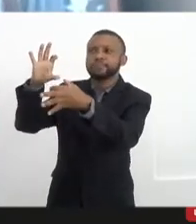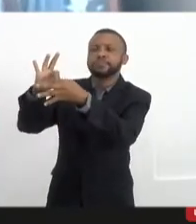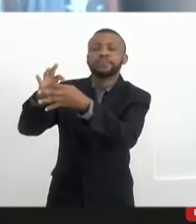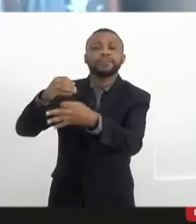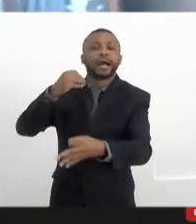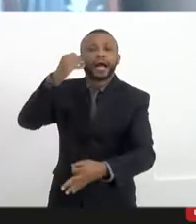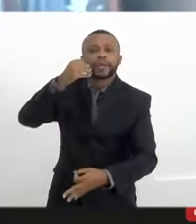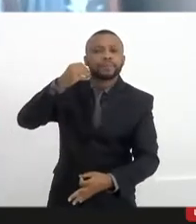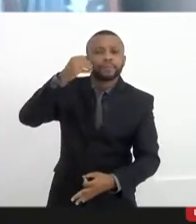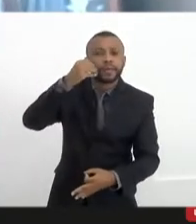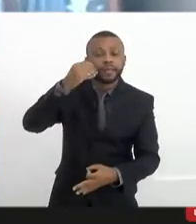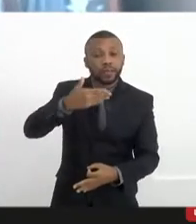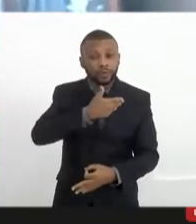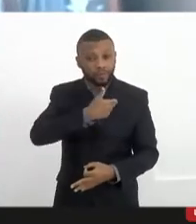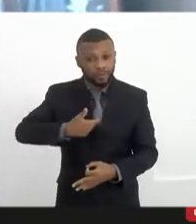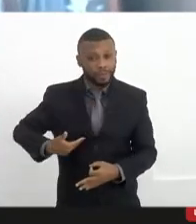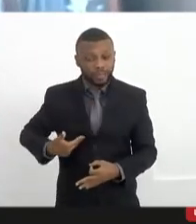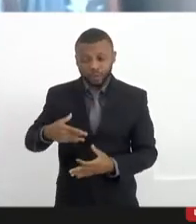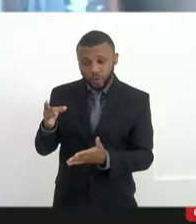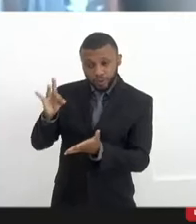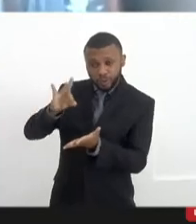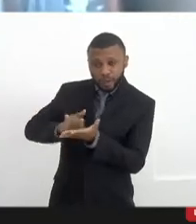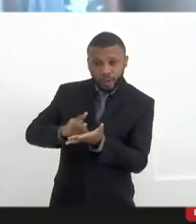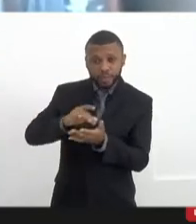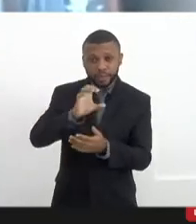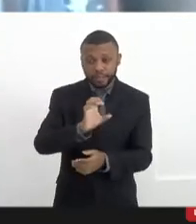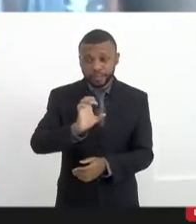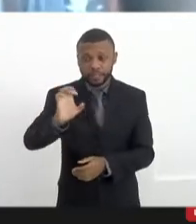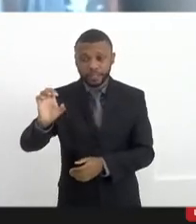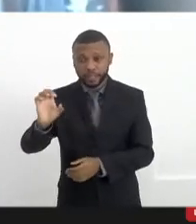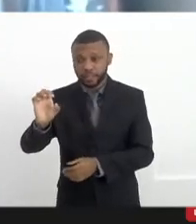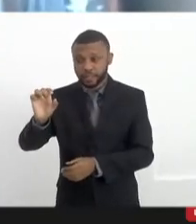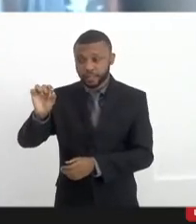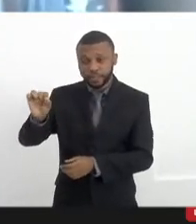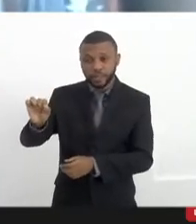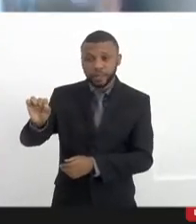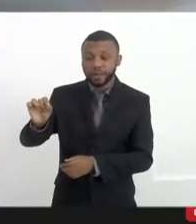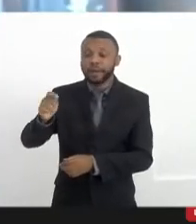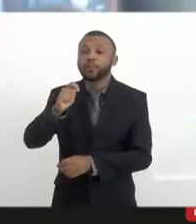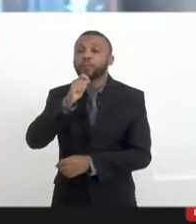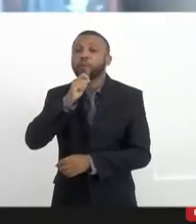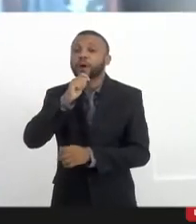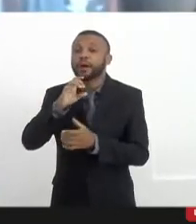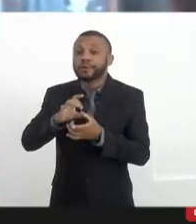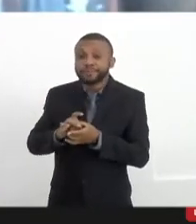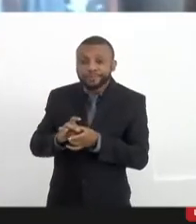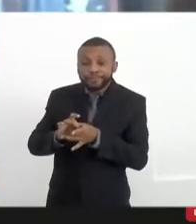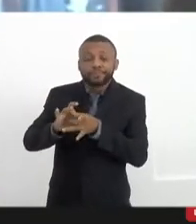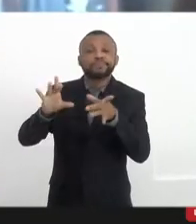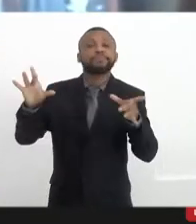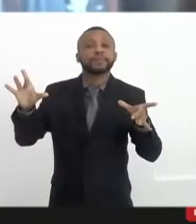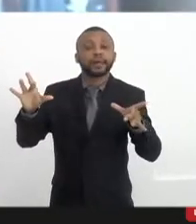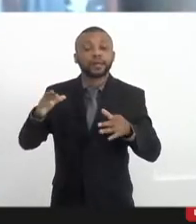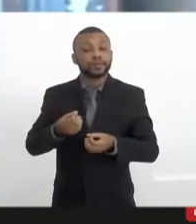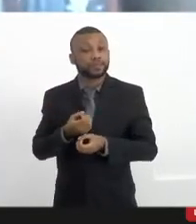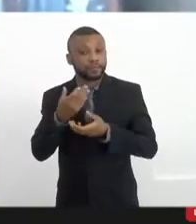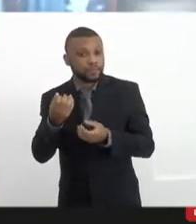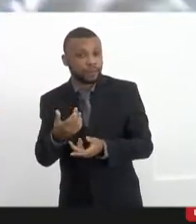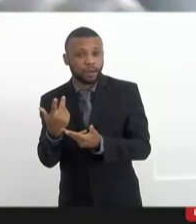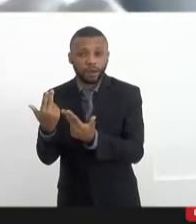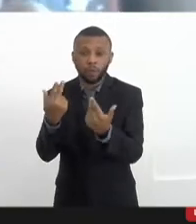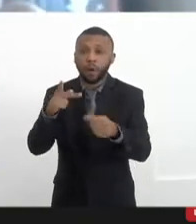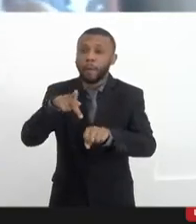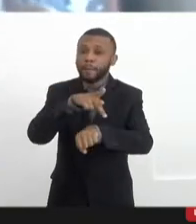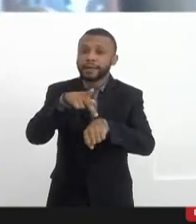governos originalmente de esquerda onde não há liberdade de expressão, como é o caso da Guatemala e da Venezuela. não há